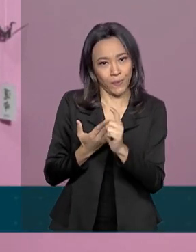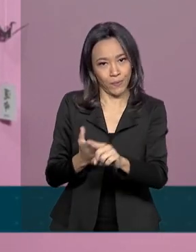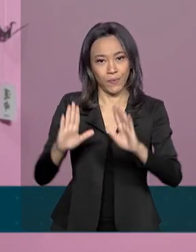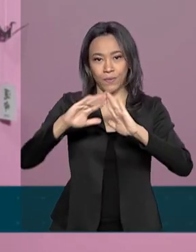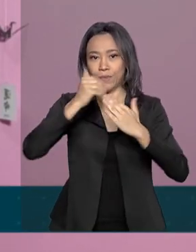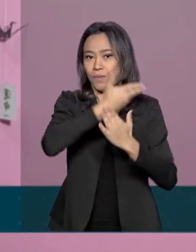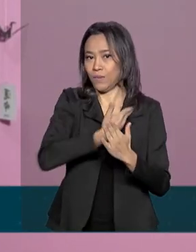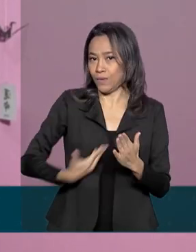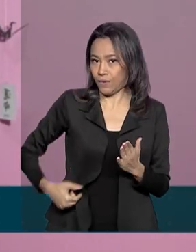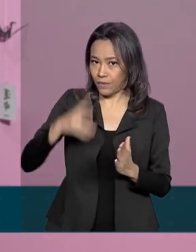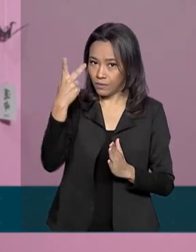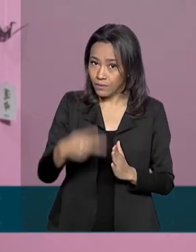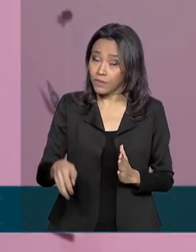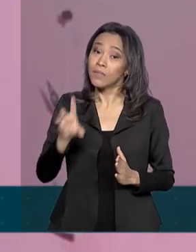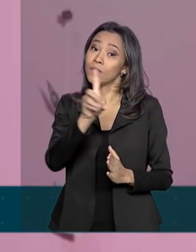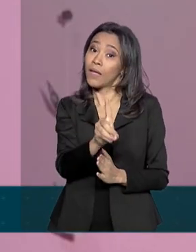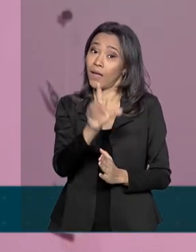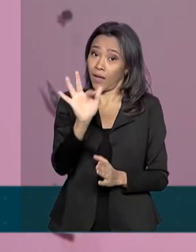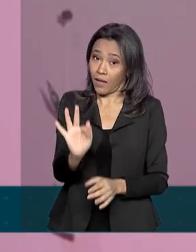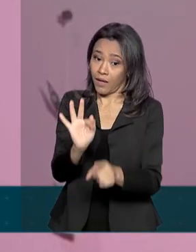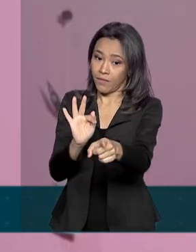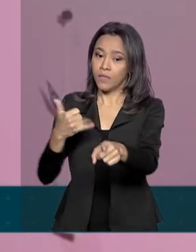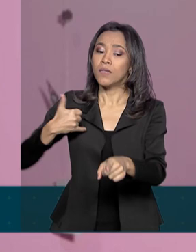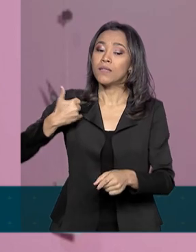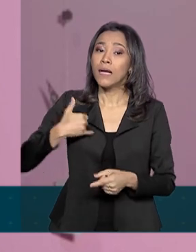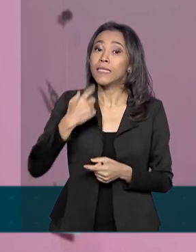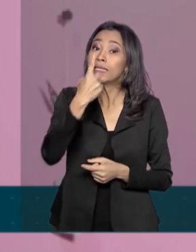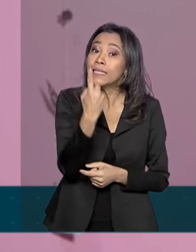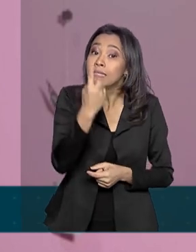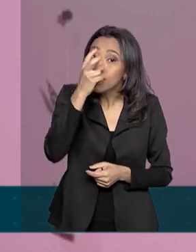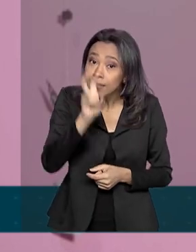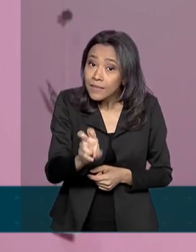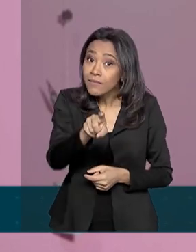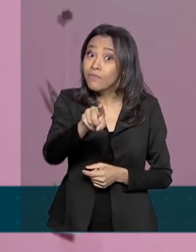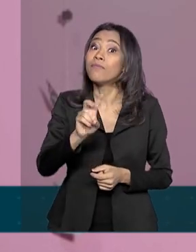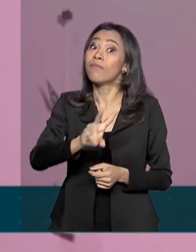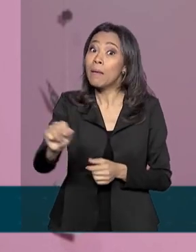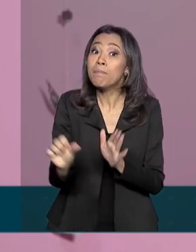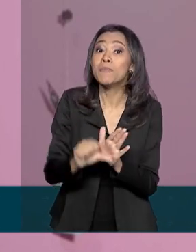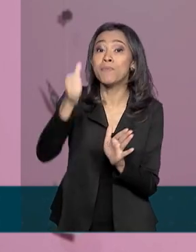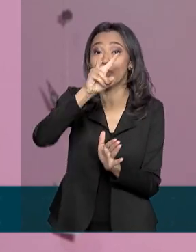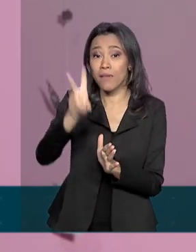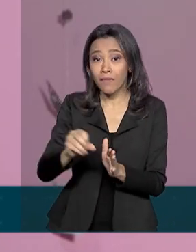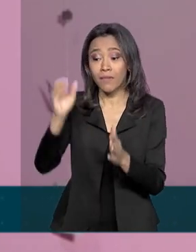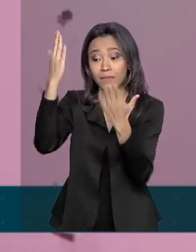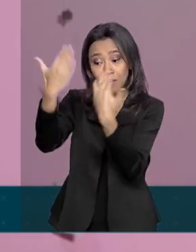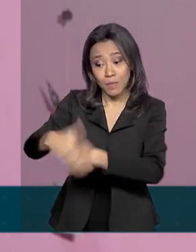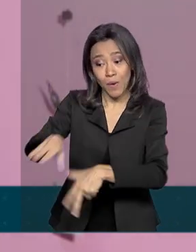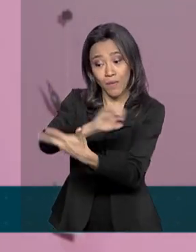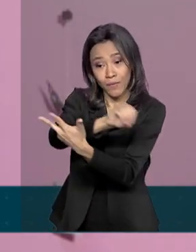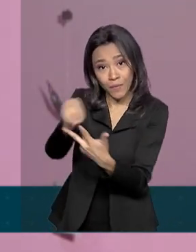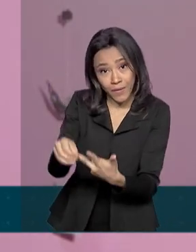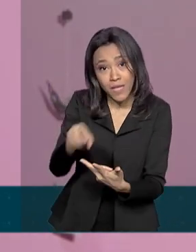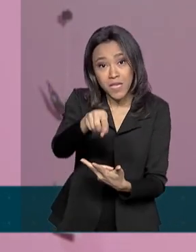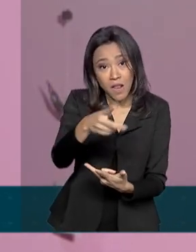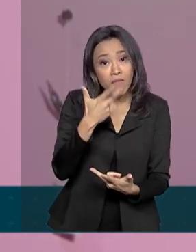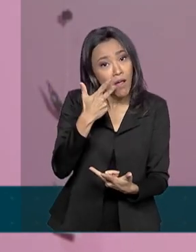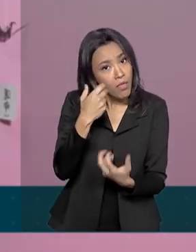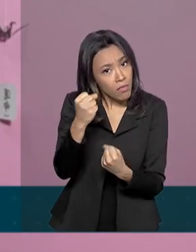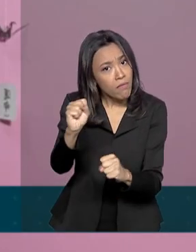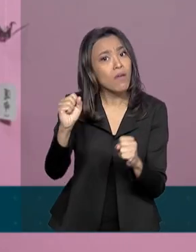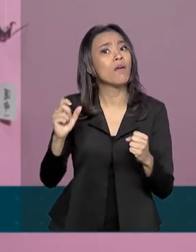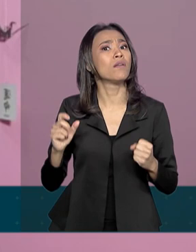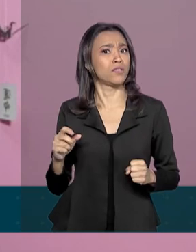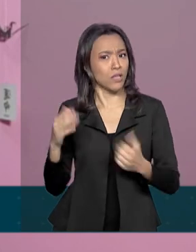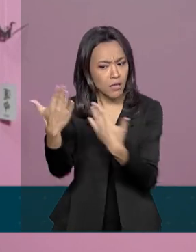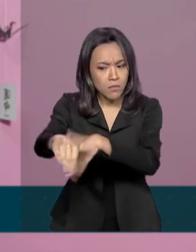Ensino do Distrito Federal. Com 15 anos, ela vai fazer o exame pela primeira vez e defende que as provas